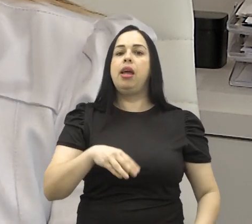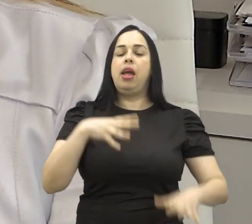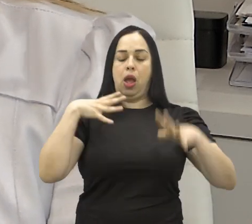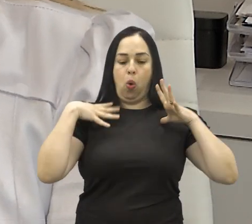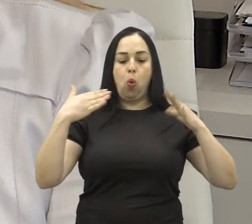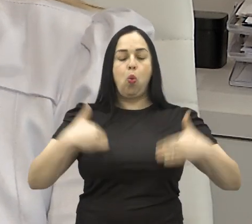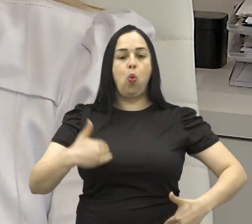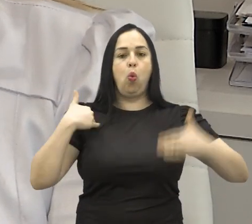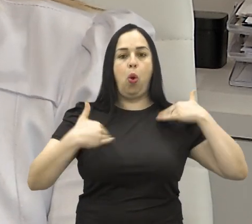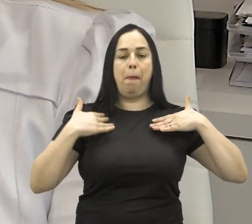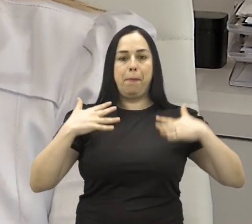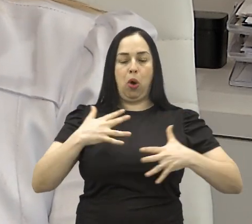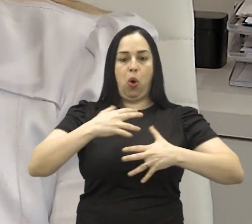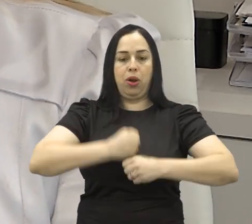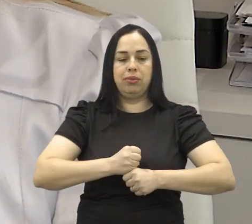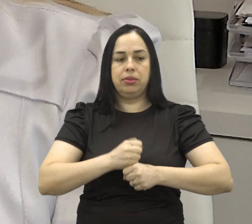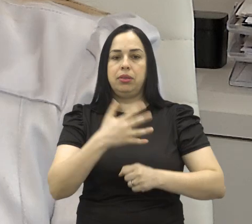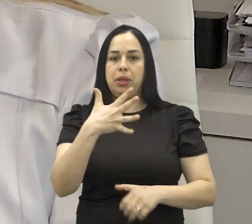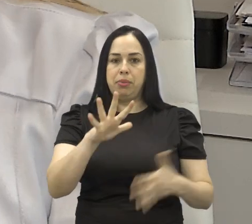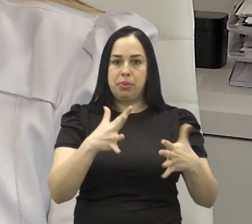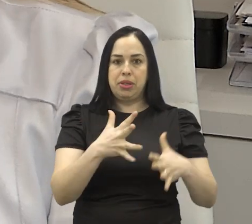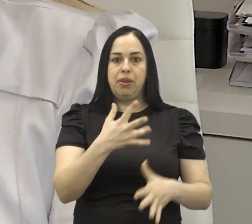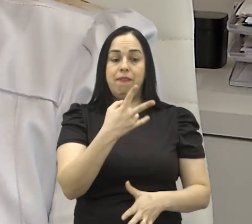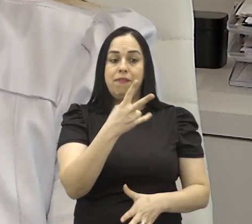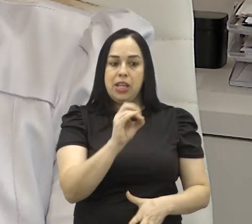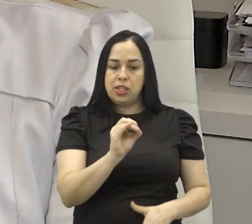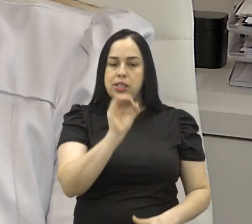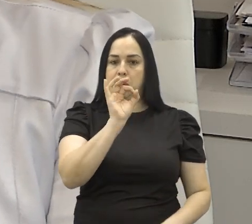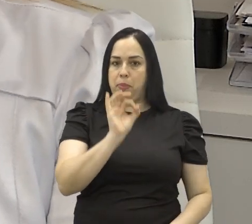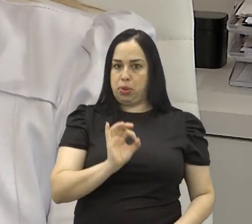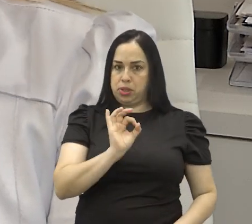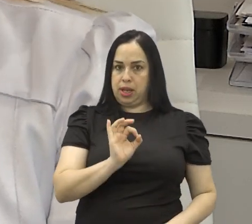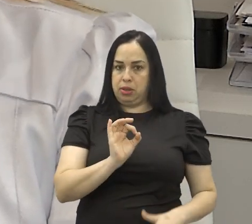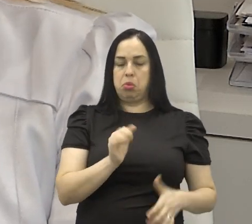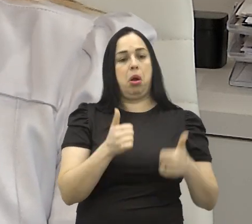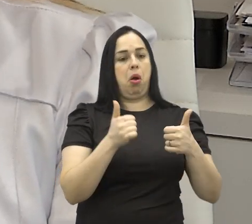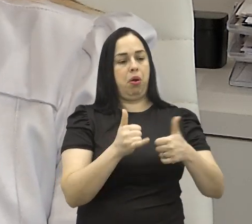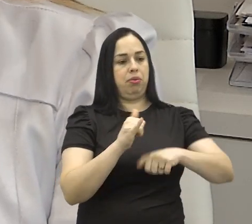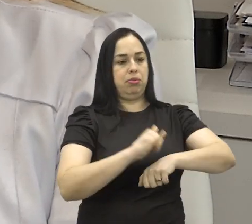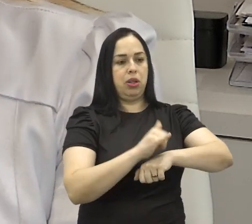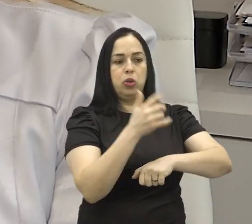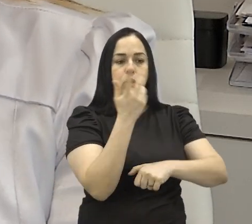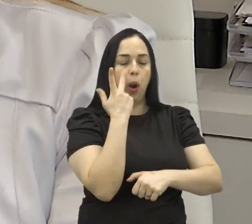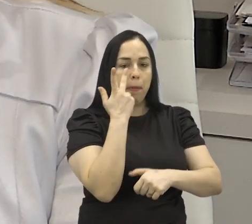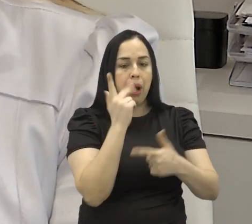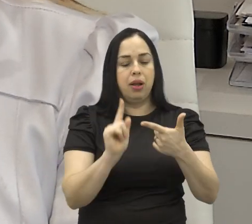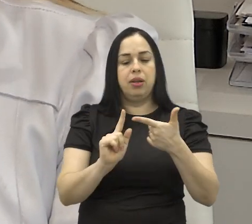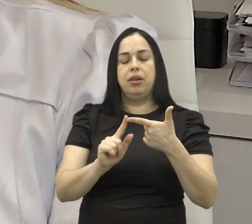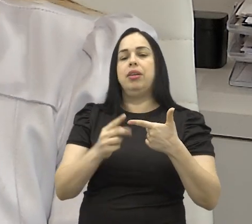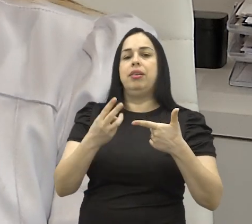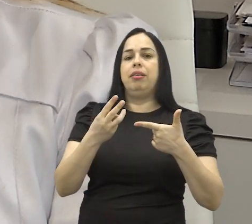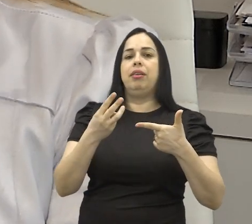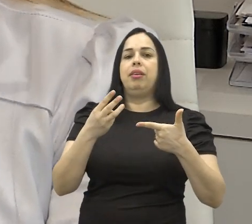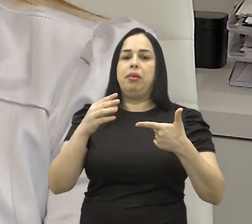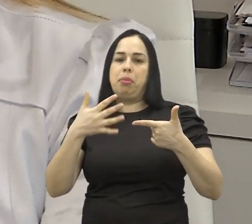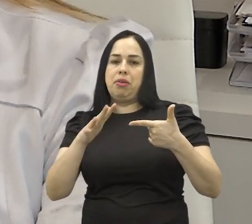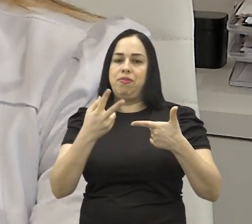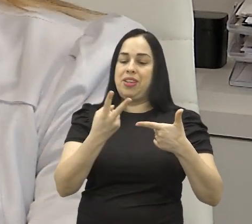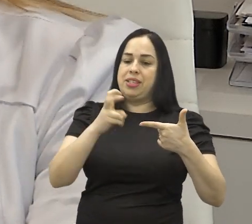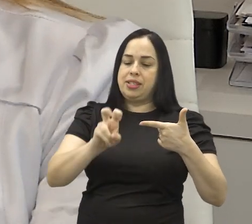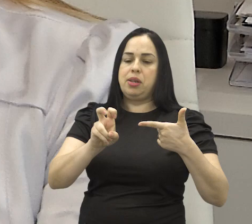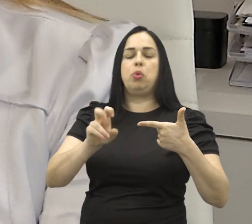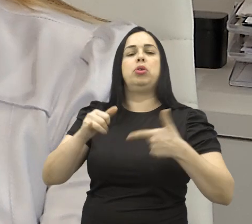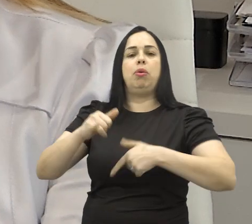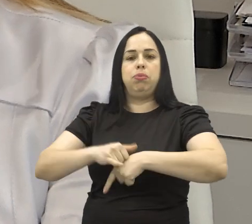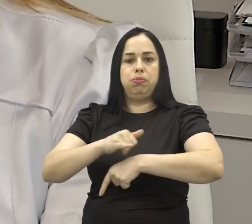ali os pacientes entre até 25 que seria o peso normal, né? A partir disso seria o sobrepeso e acima dos 30 a gente